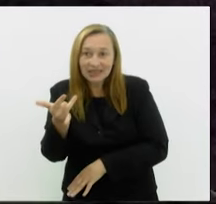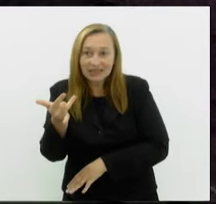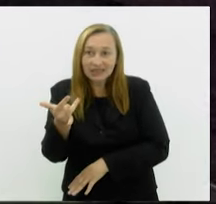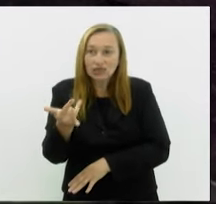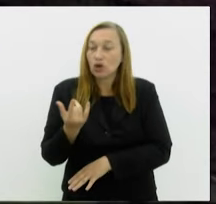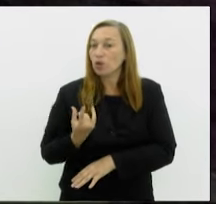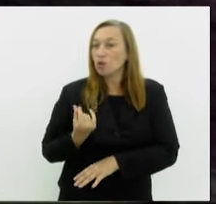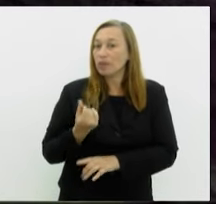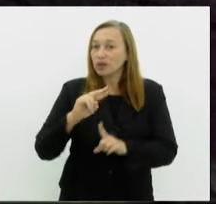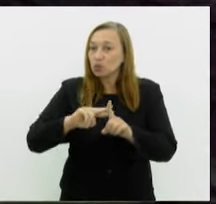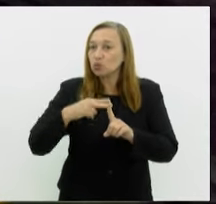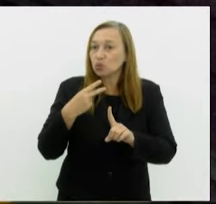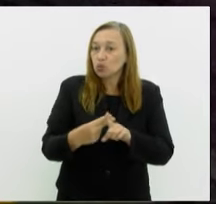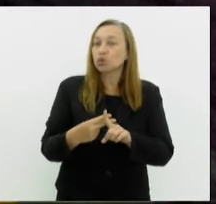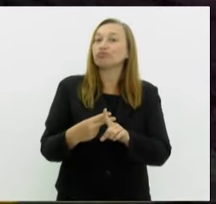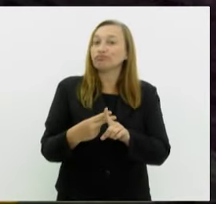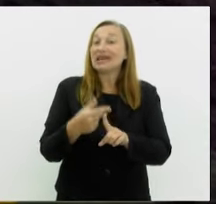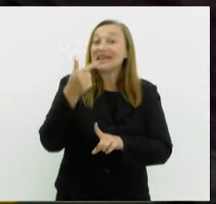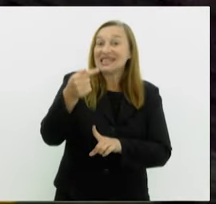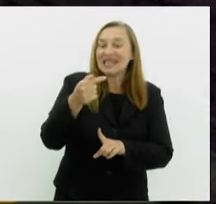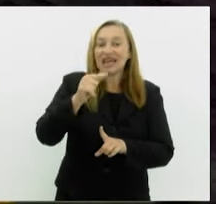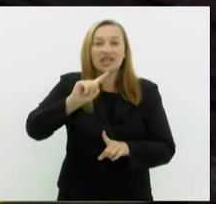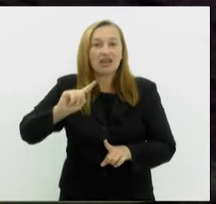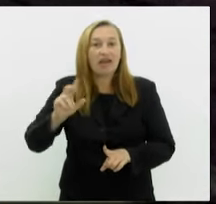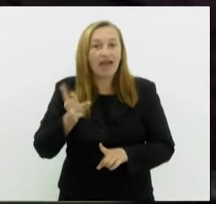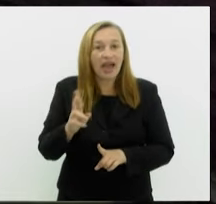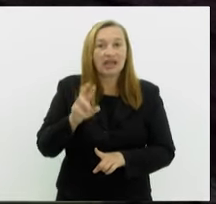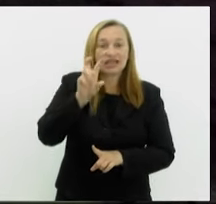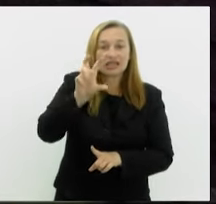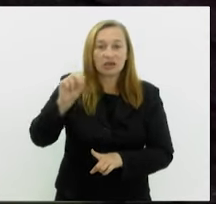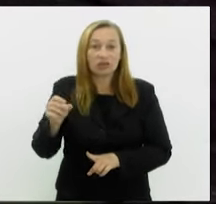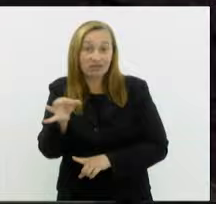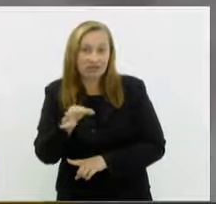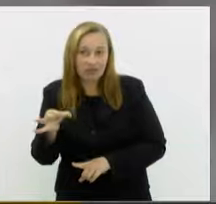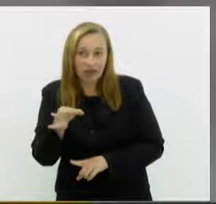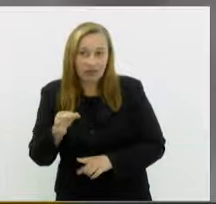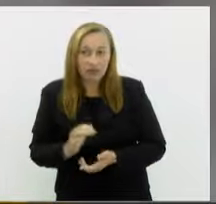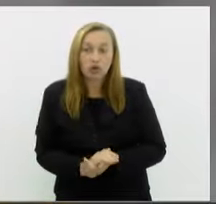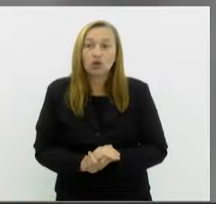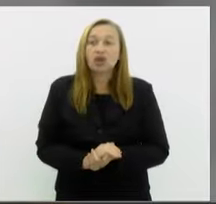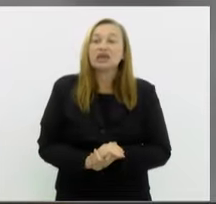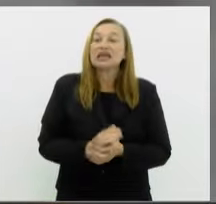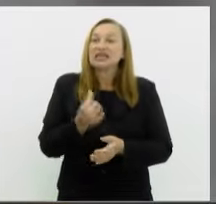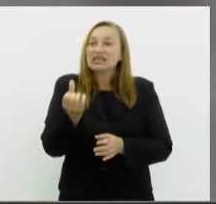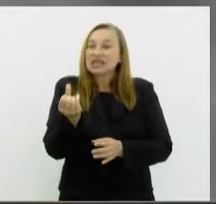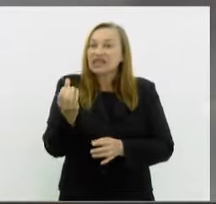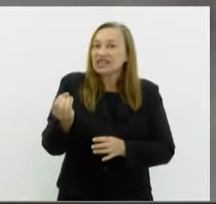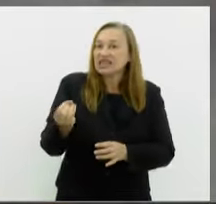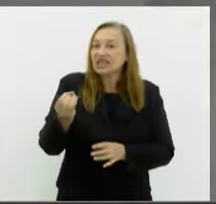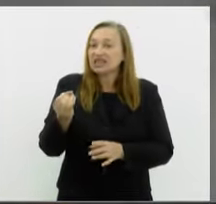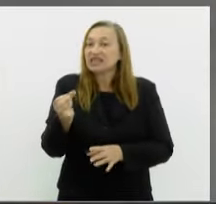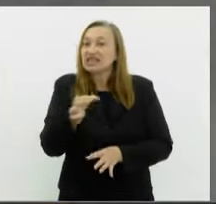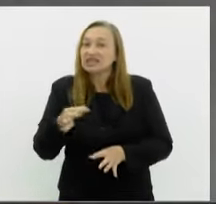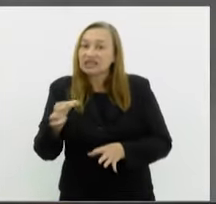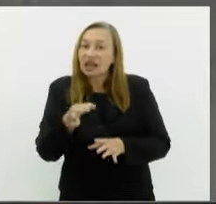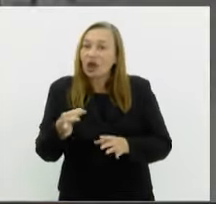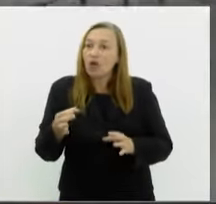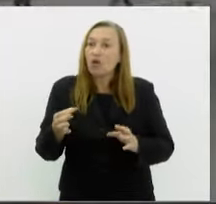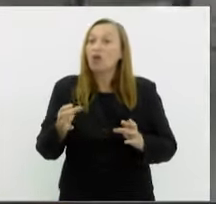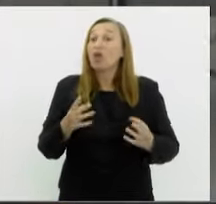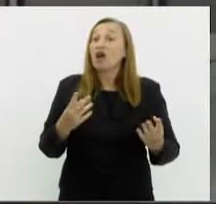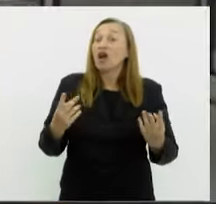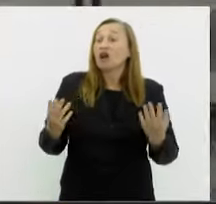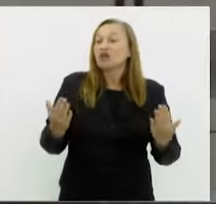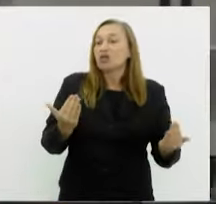tarifa do metrô do Rio passará a ser de R$,50. O aumento é de R$ 0,60 em relação ao valor atual,